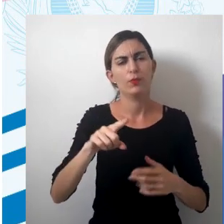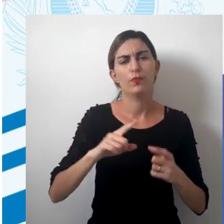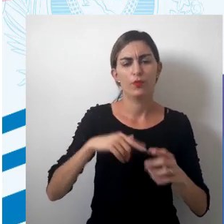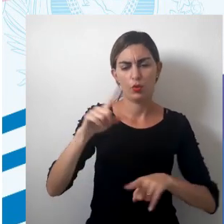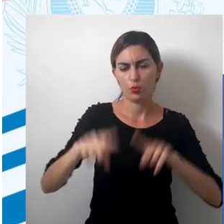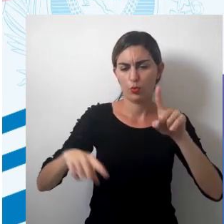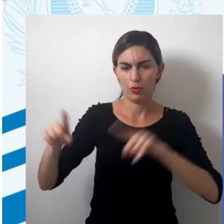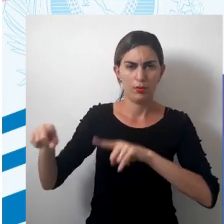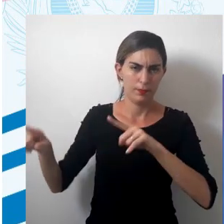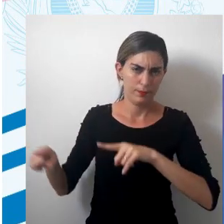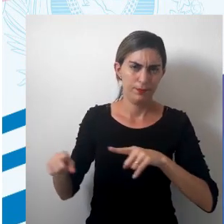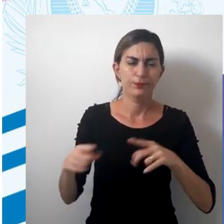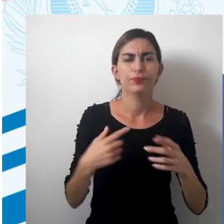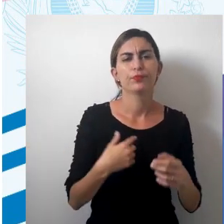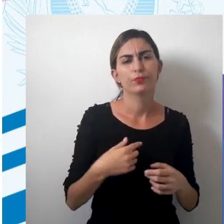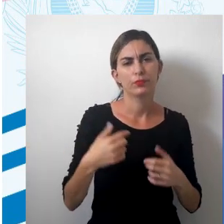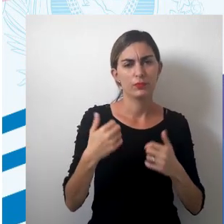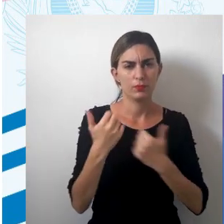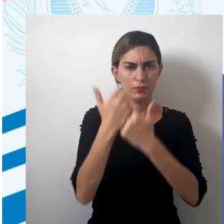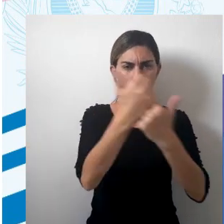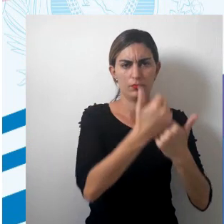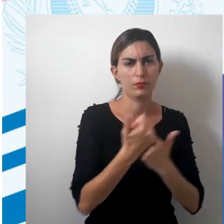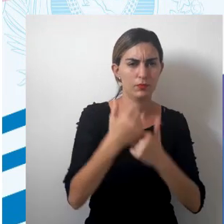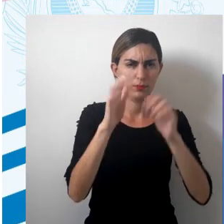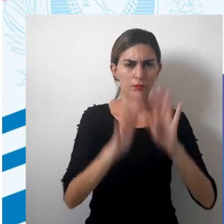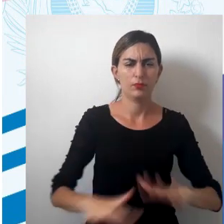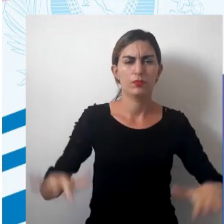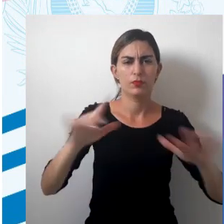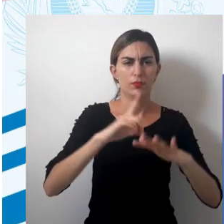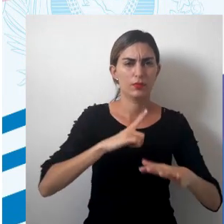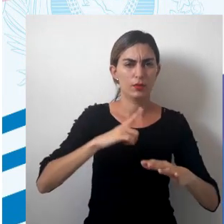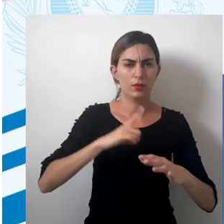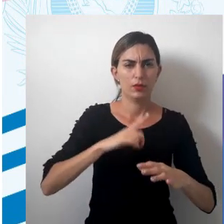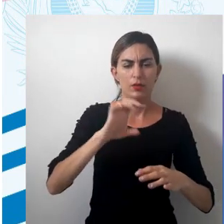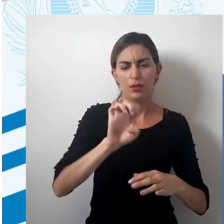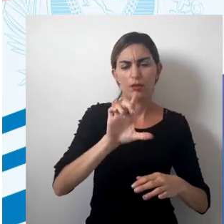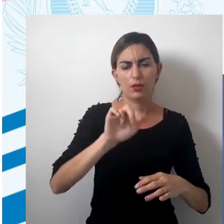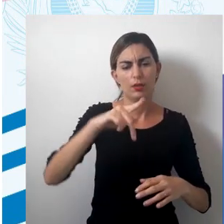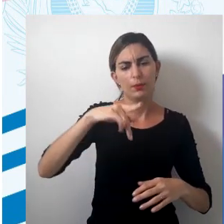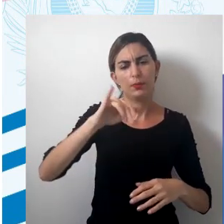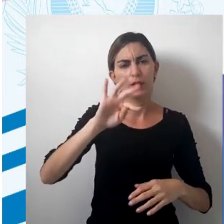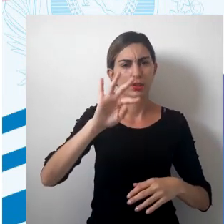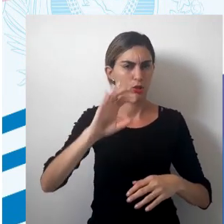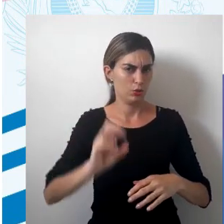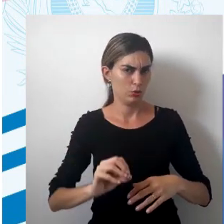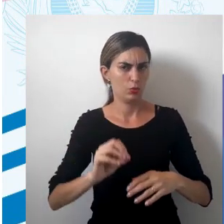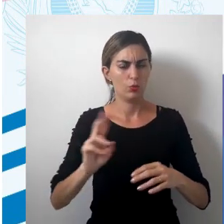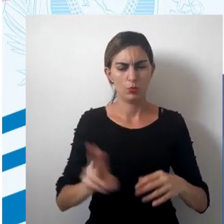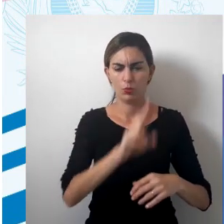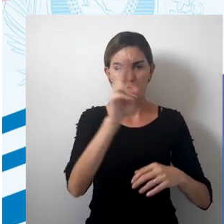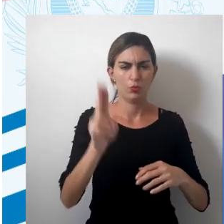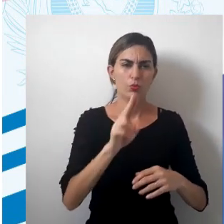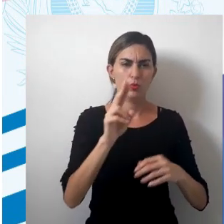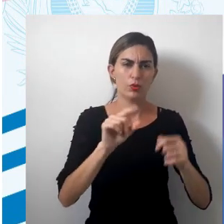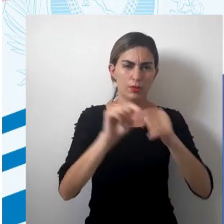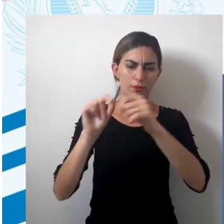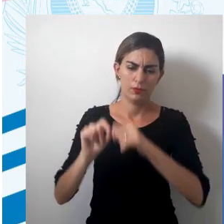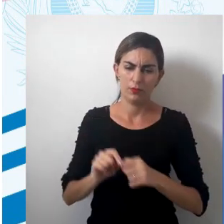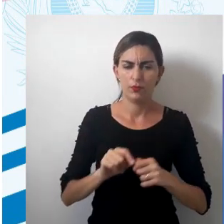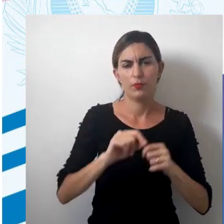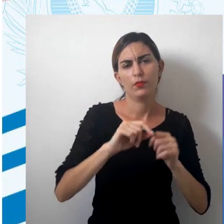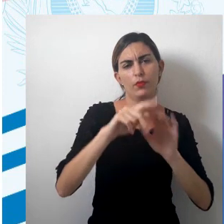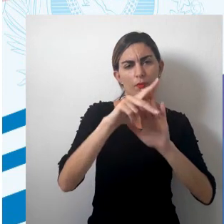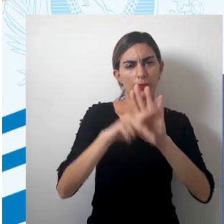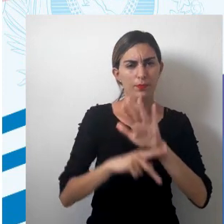outra variação de projeção de representação espacial, tem um formato elíptico e é muito utilizada para a confecção de